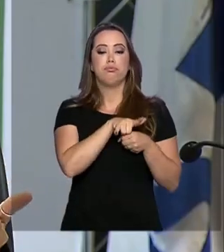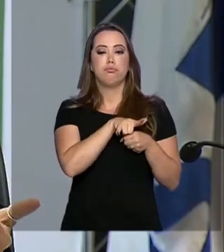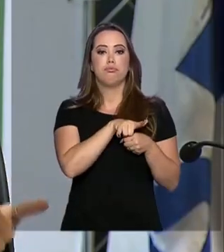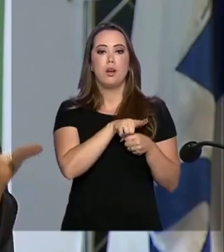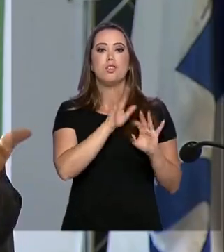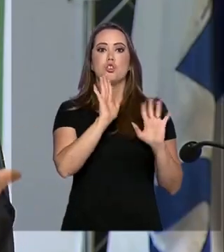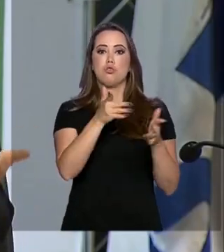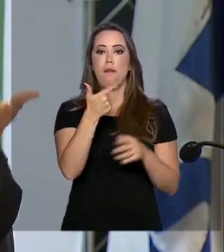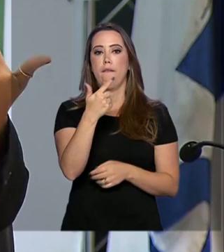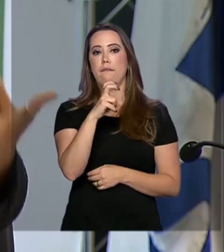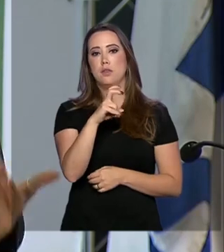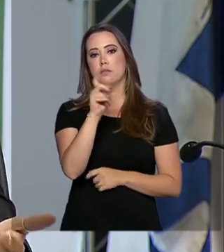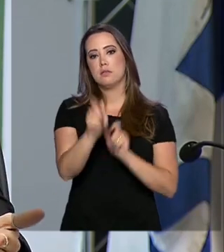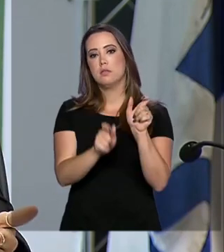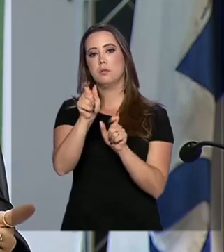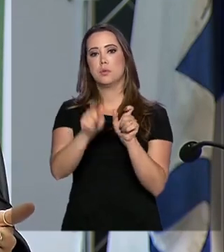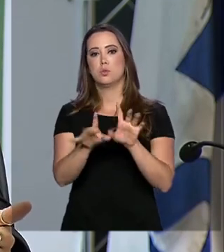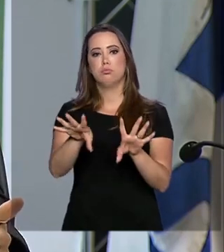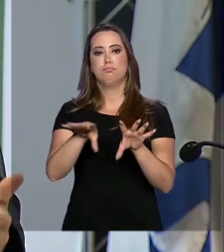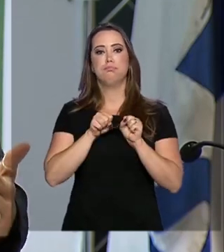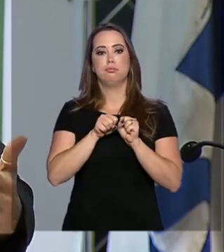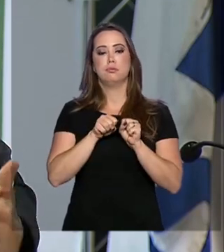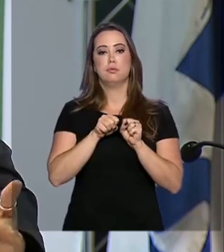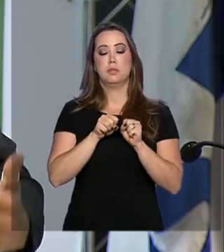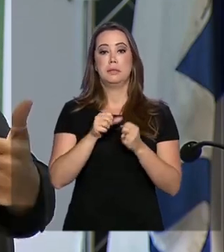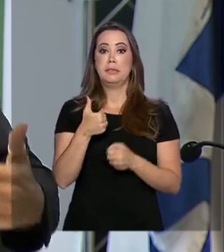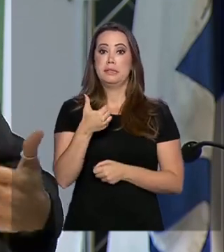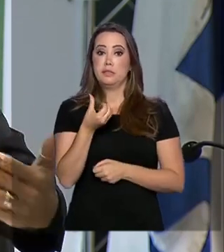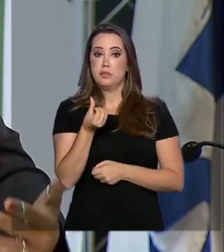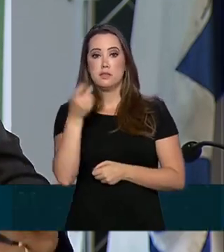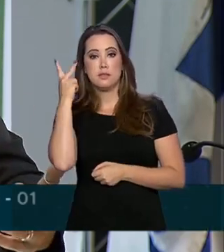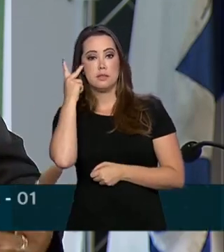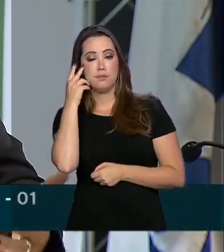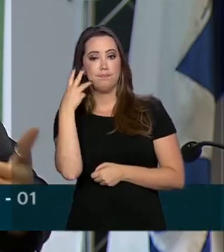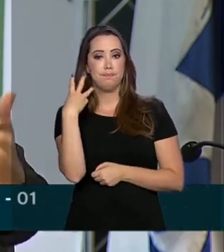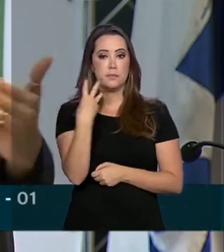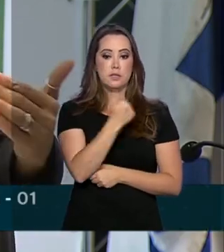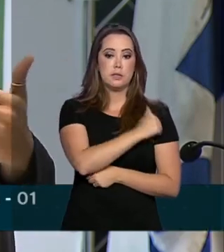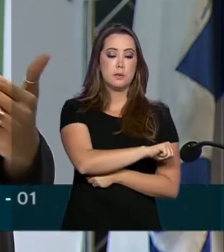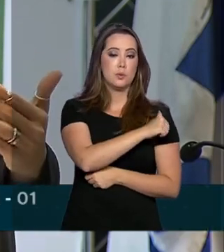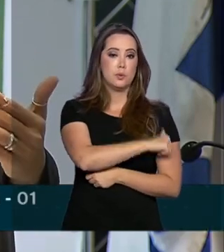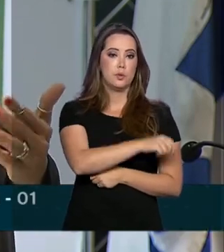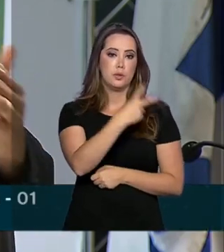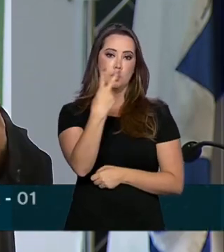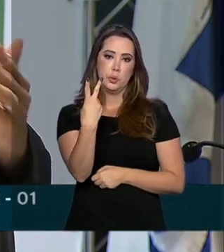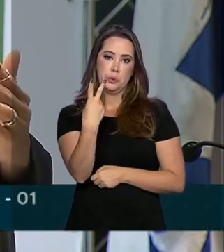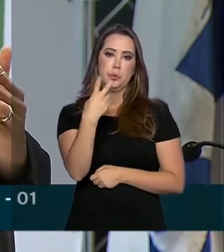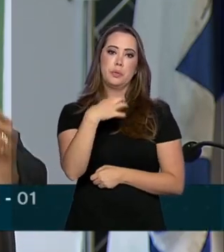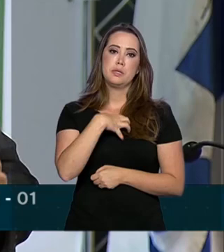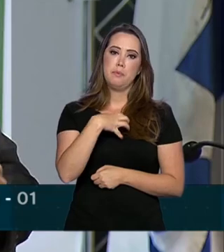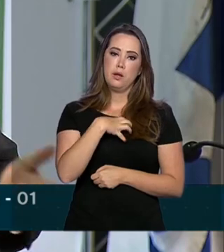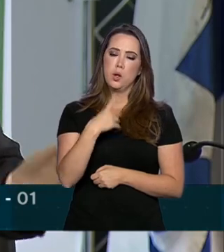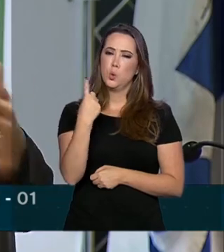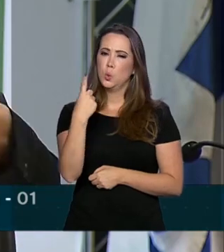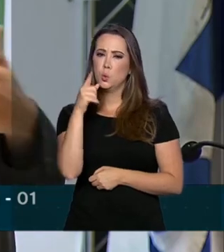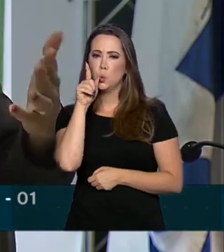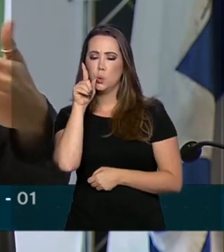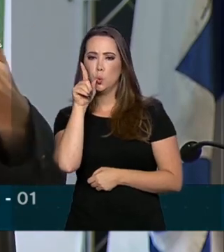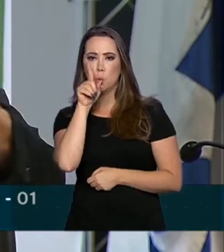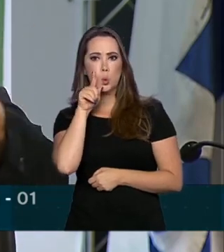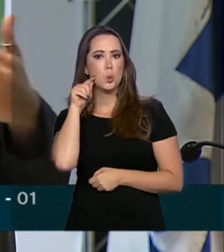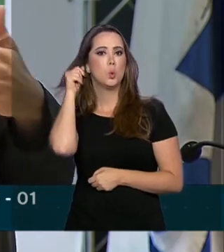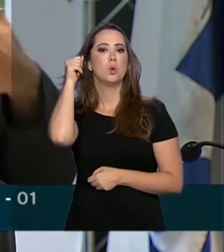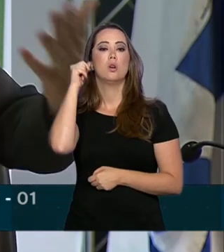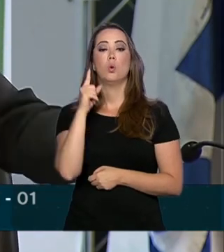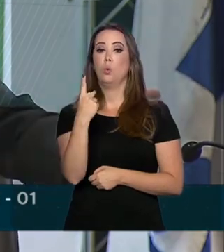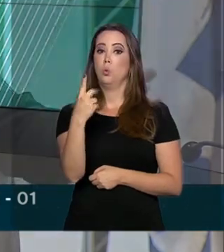confirmados do Covid-19. 16 em São Paulo, 3 no Rio de Janeiro, 2 na Bahia, 1 em Alagoas, 1